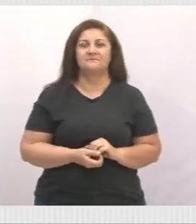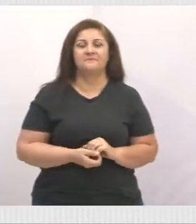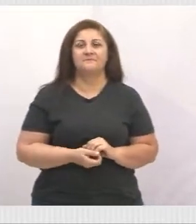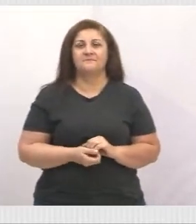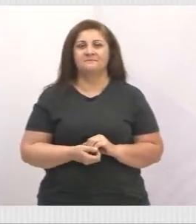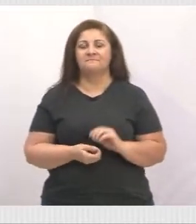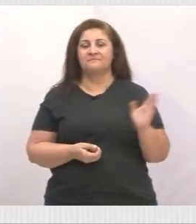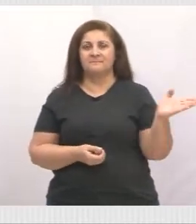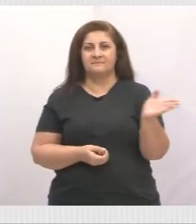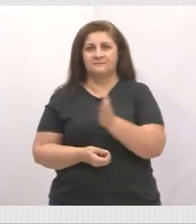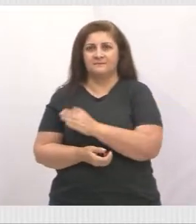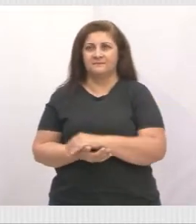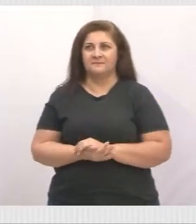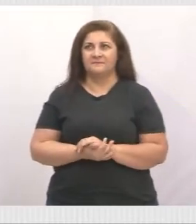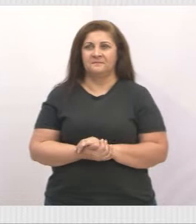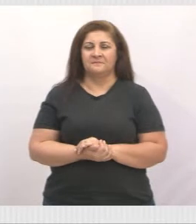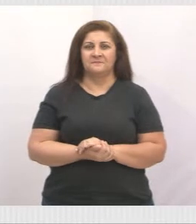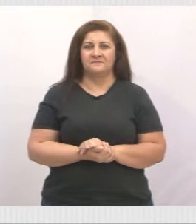Pode ir para o próximo?